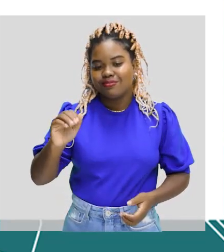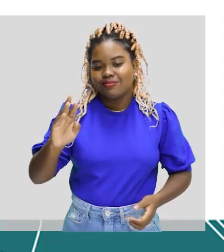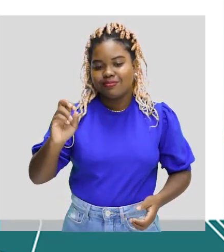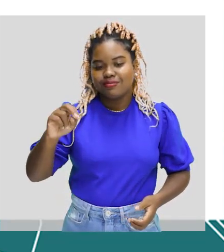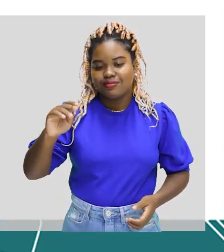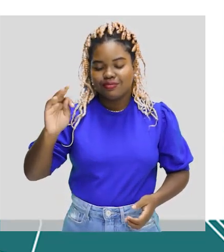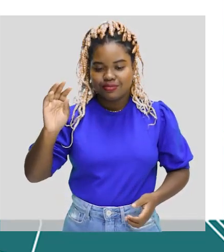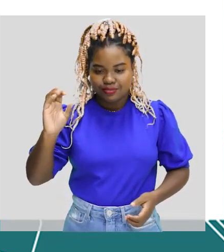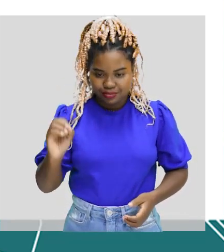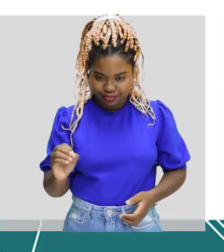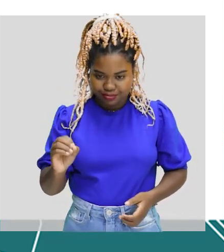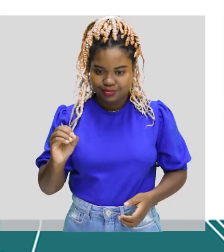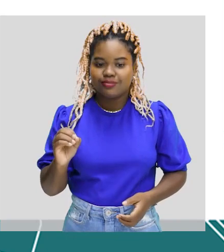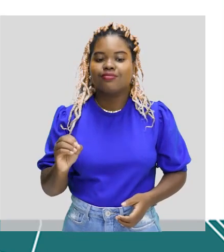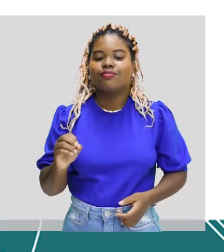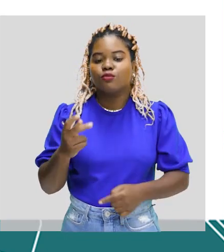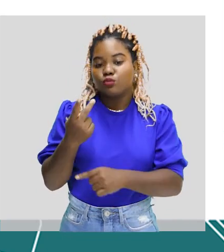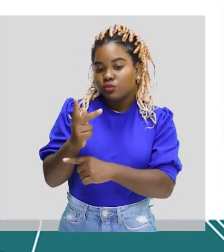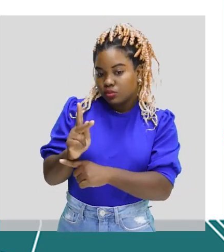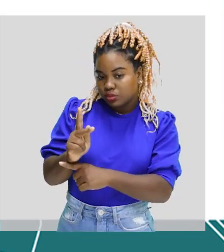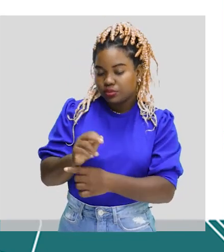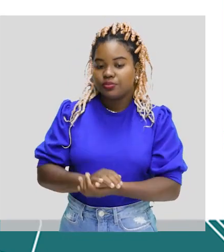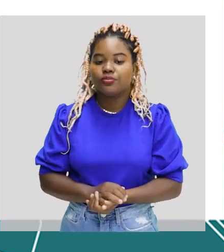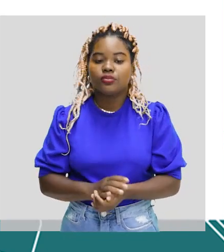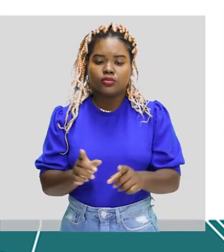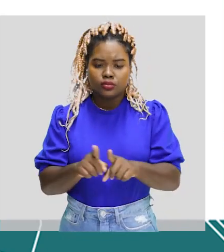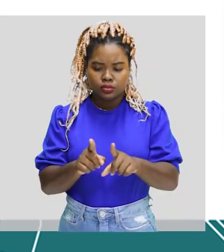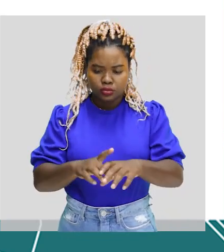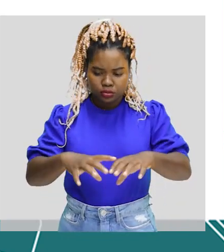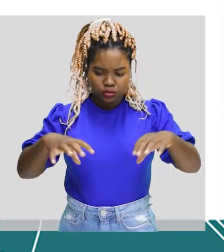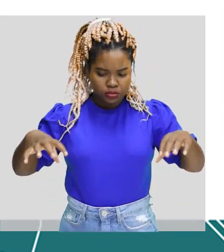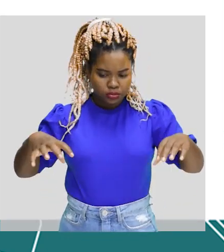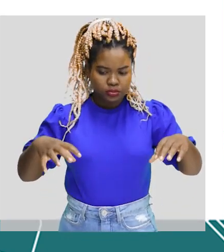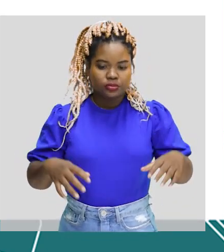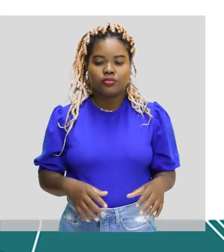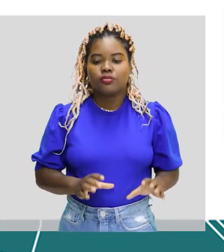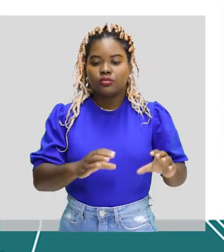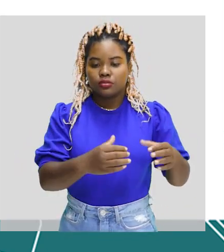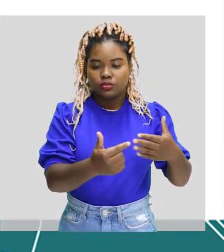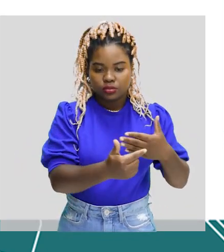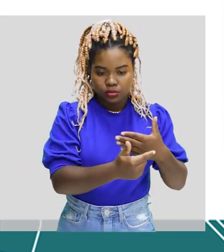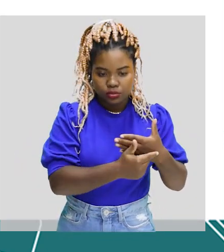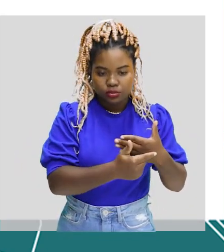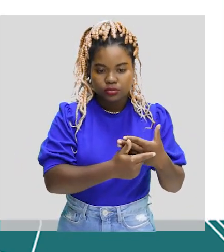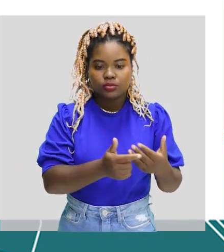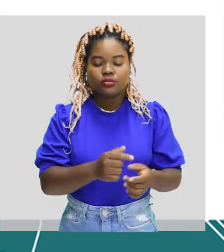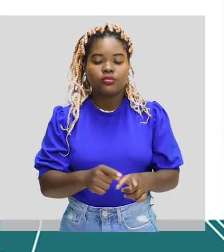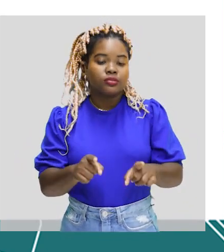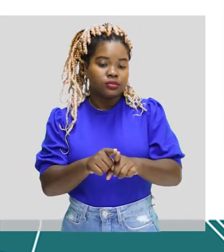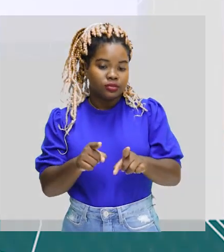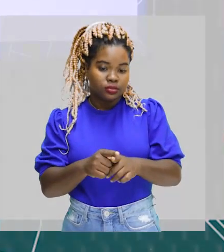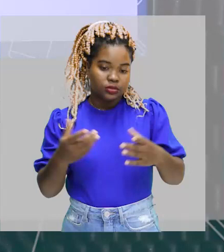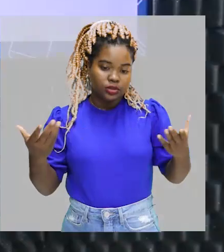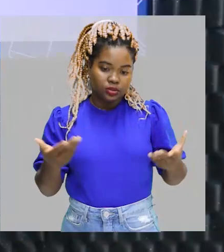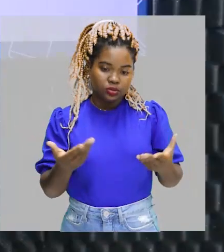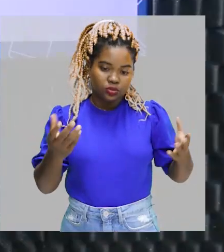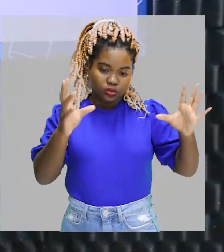Os hidrocarbonetos, eles também se dividem em subgrupos. Nós vamos trabalhar cada